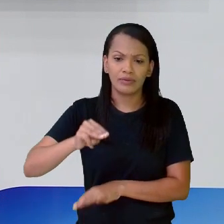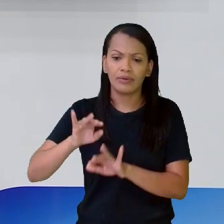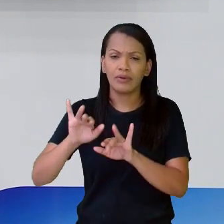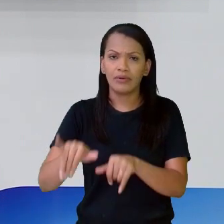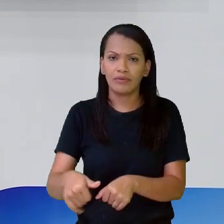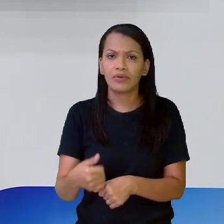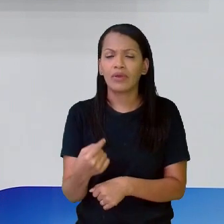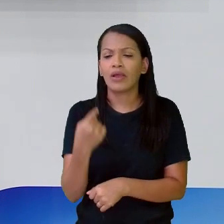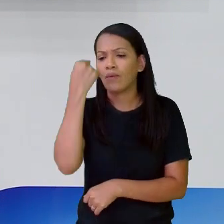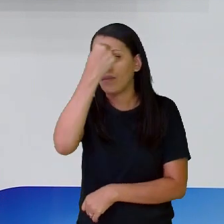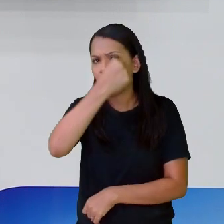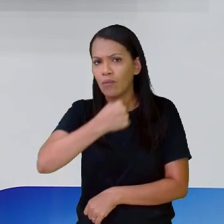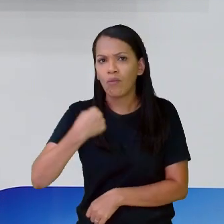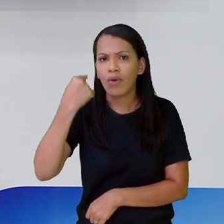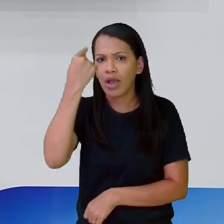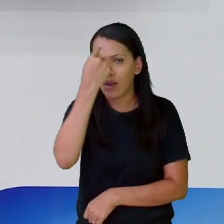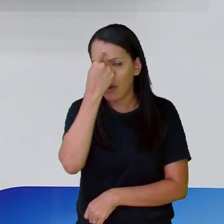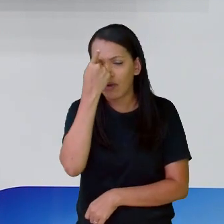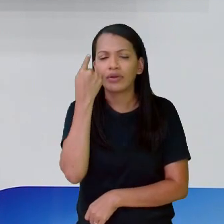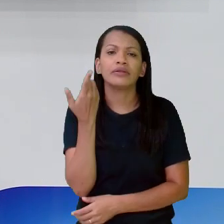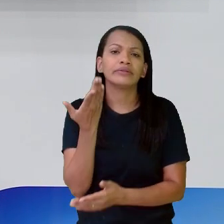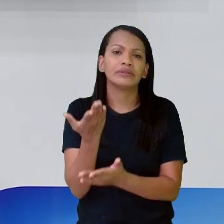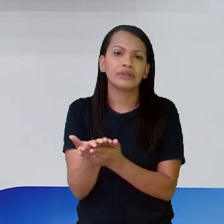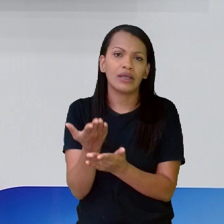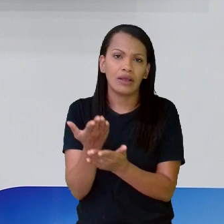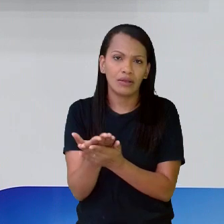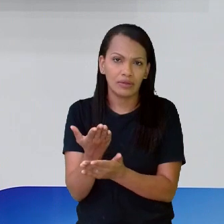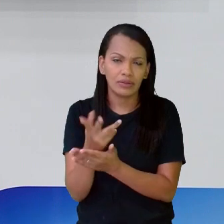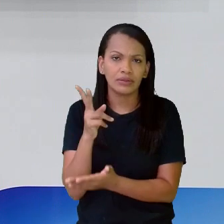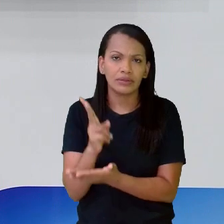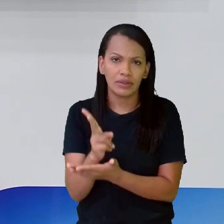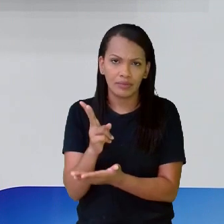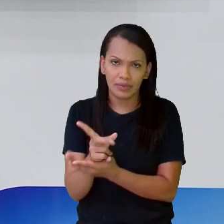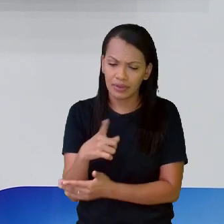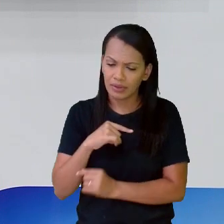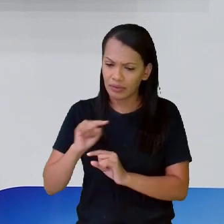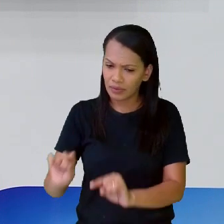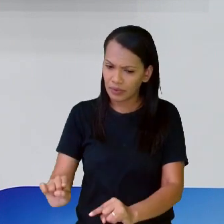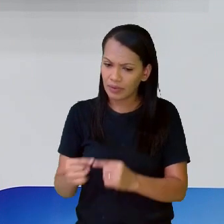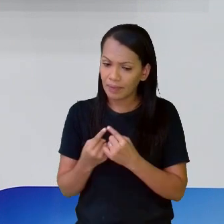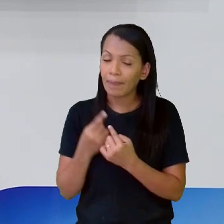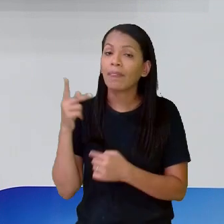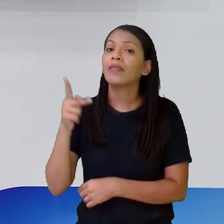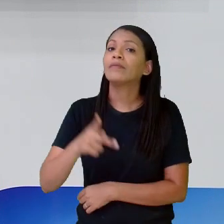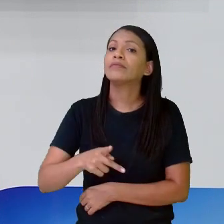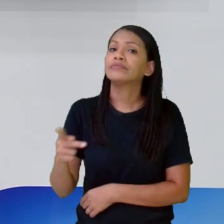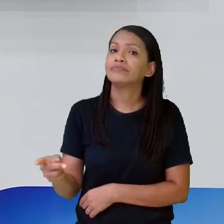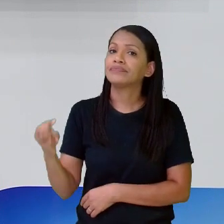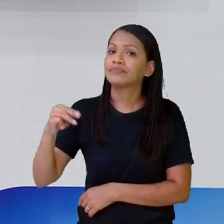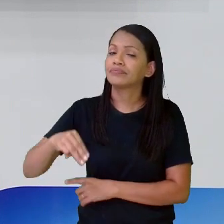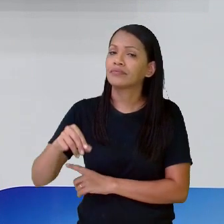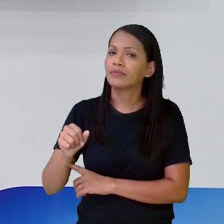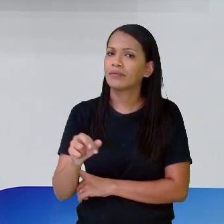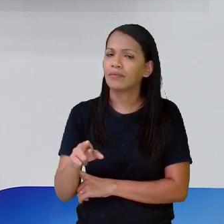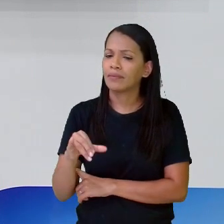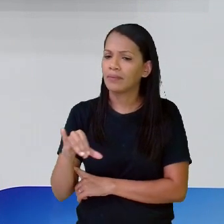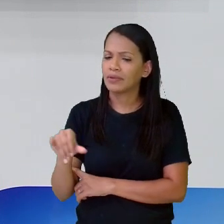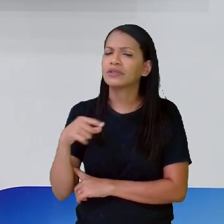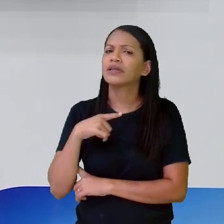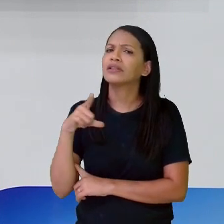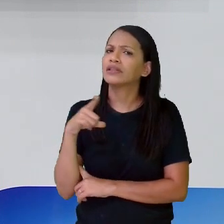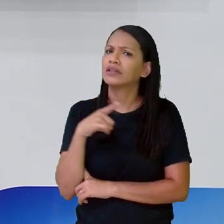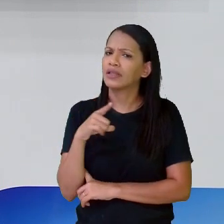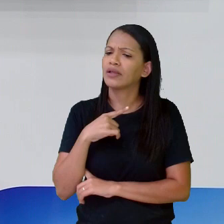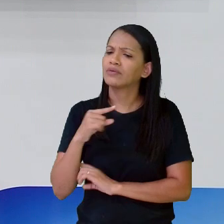60 minutos, uma hora aqui de aula. Sempre temos um desafio. A professora Márcia de matemática adora, sempre tem